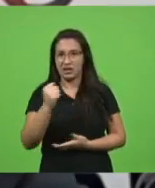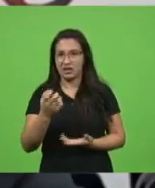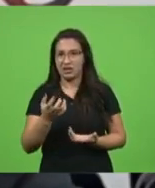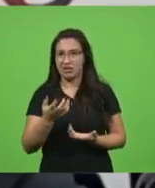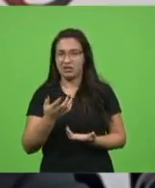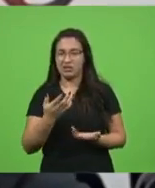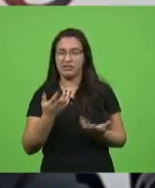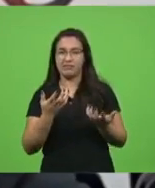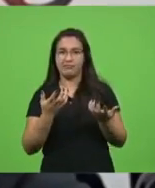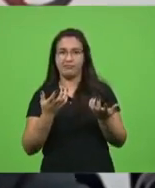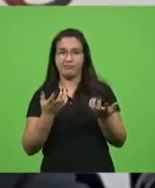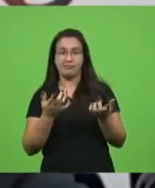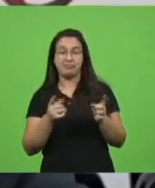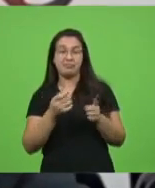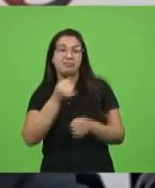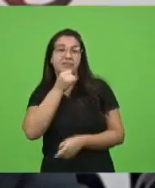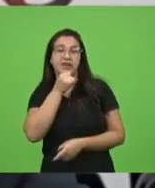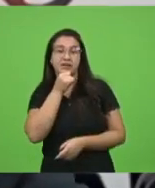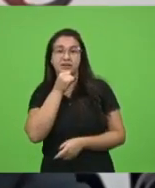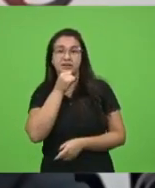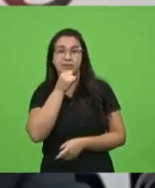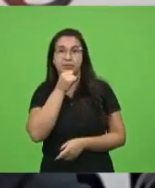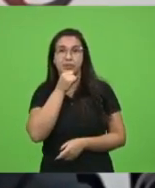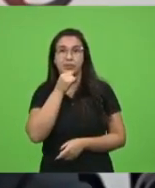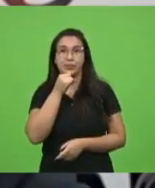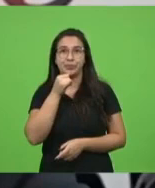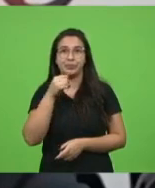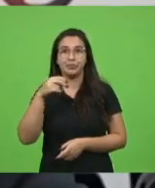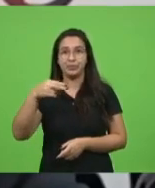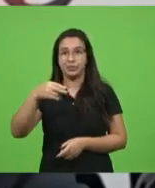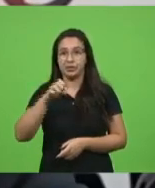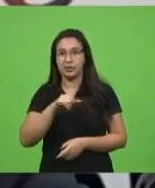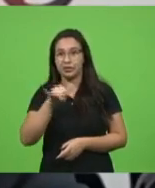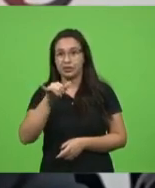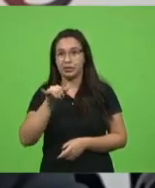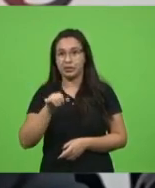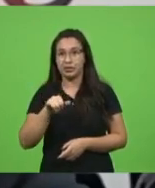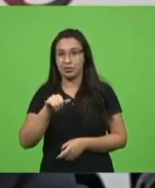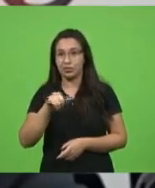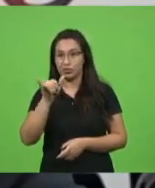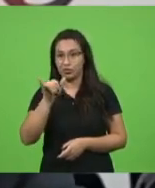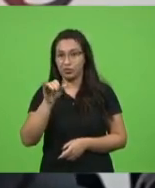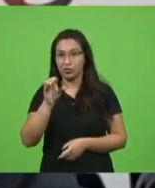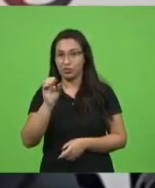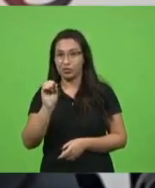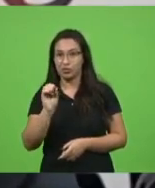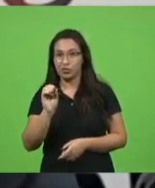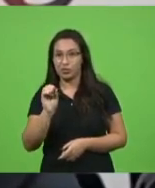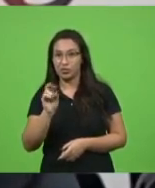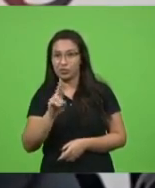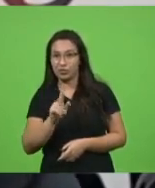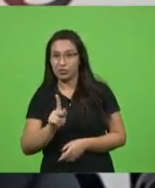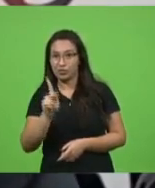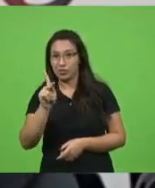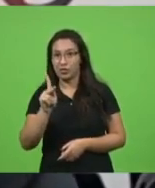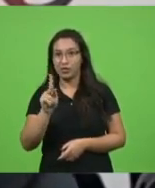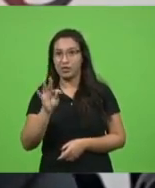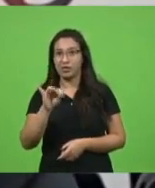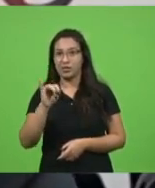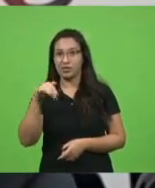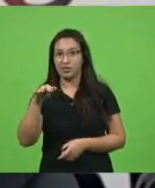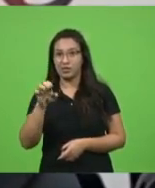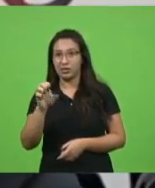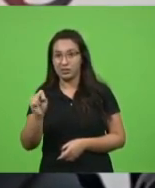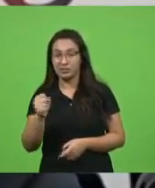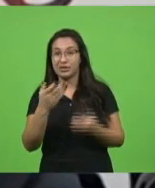aqui na The New York Times, um jornal que inclusive é contra, é crítico ao presidente Bolsonaro.